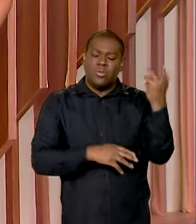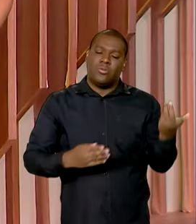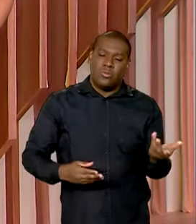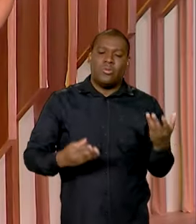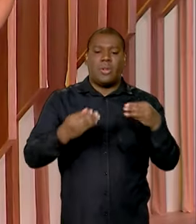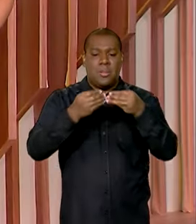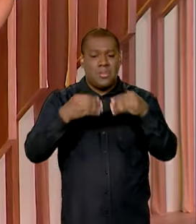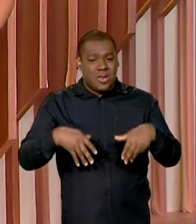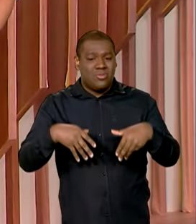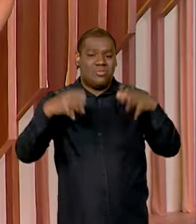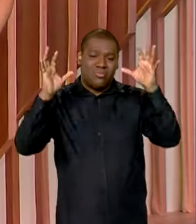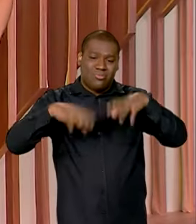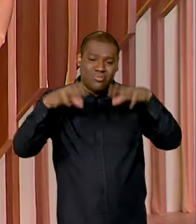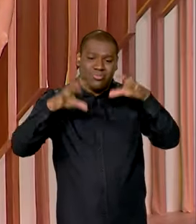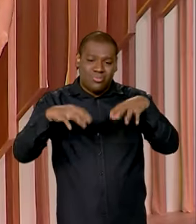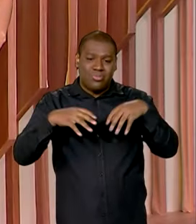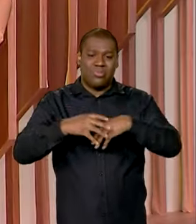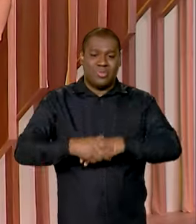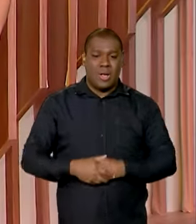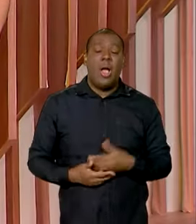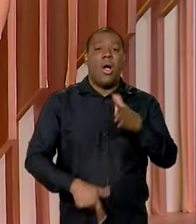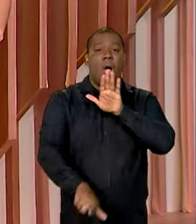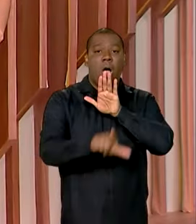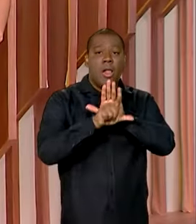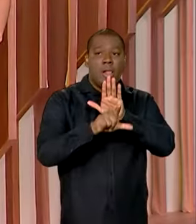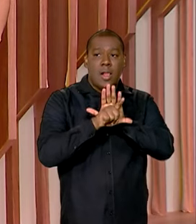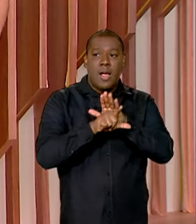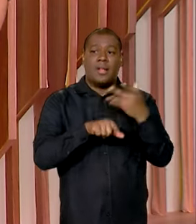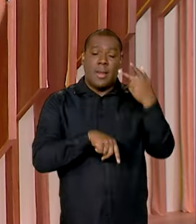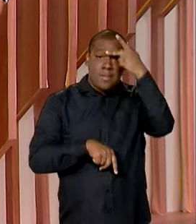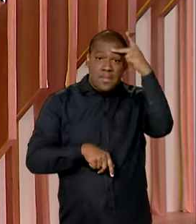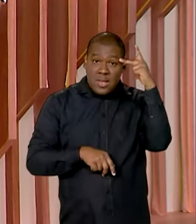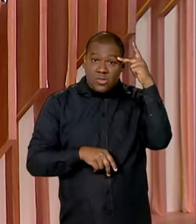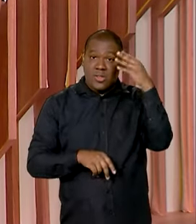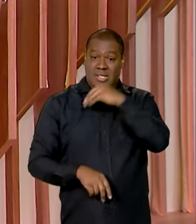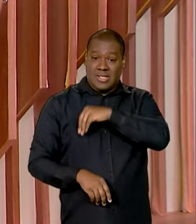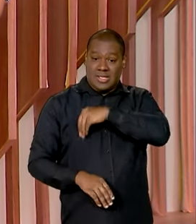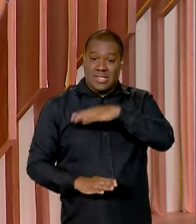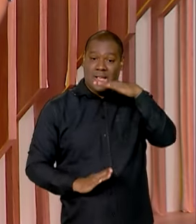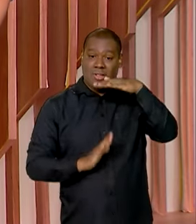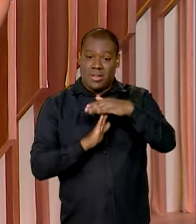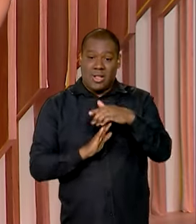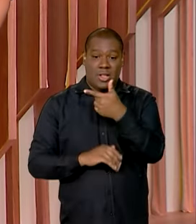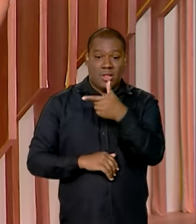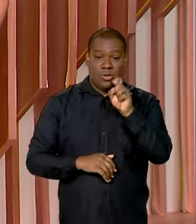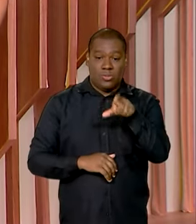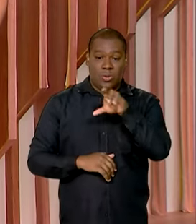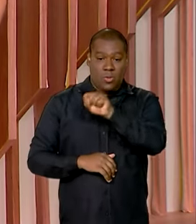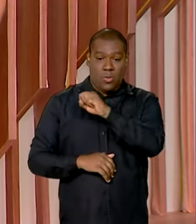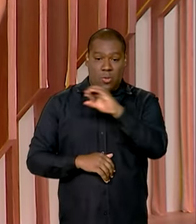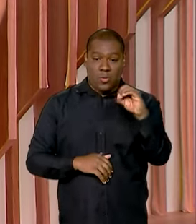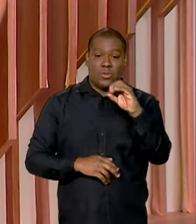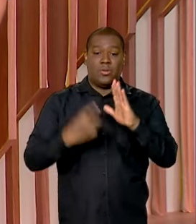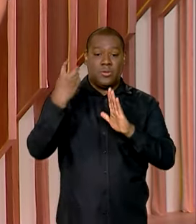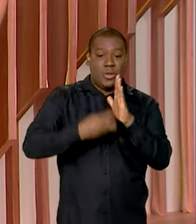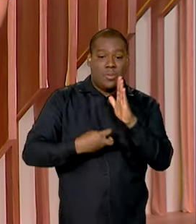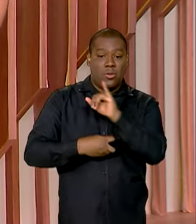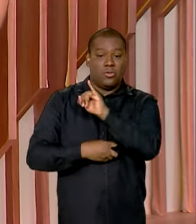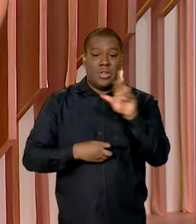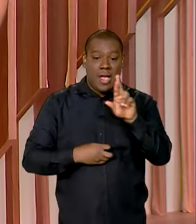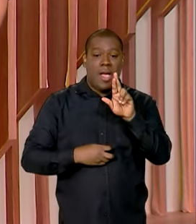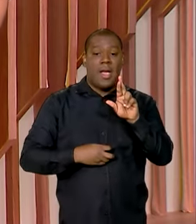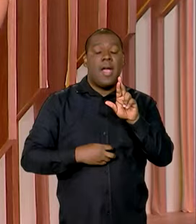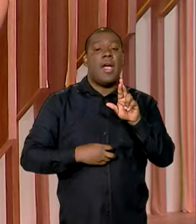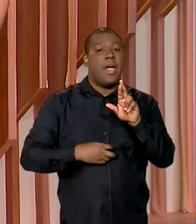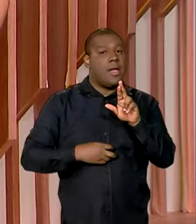Sancionada a lei que isenta de pagar imposto de renda quem ganha até dois salários mínimos. Reforma tributária, produtos